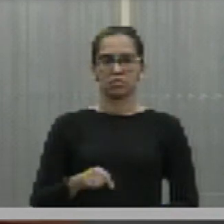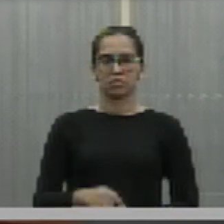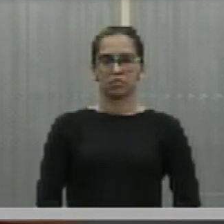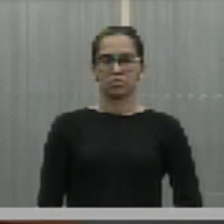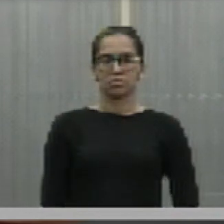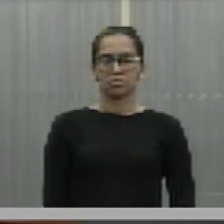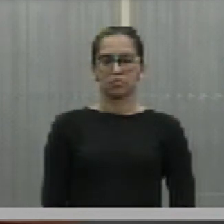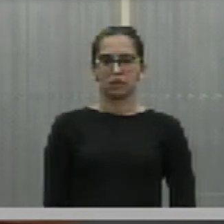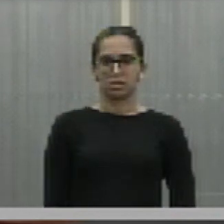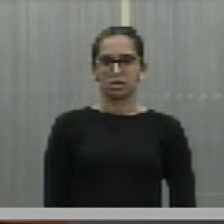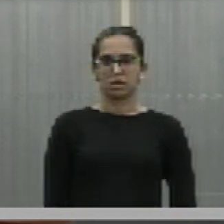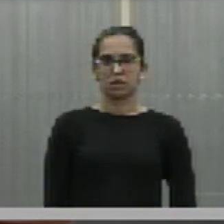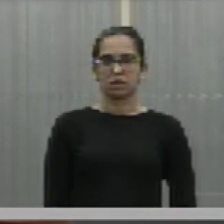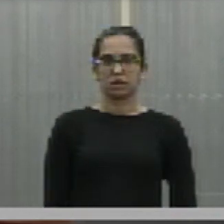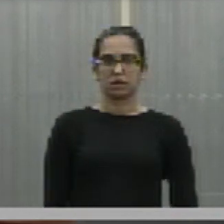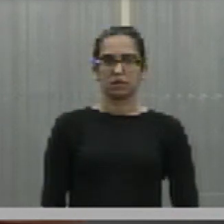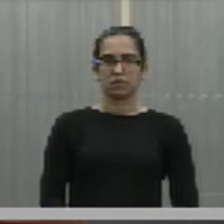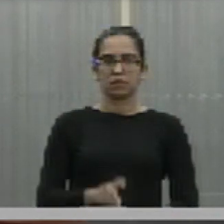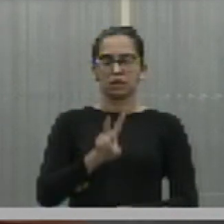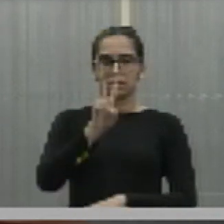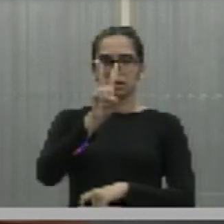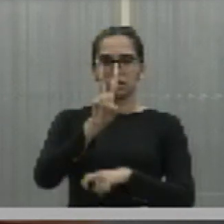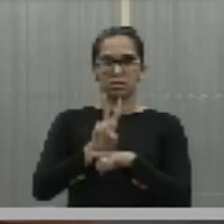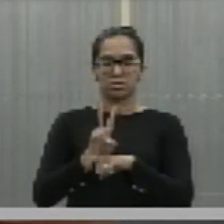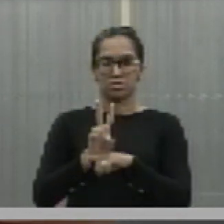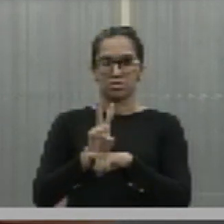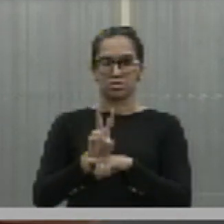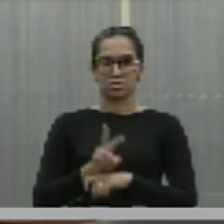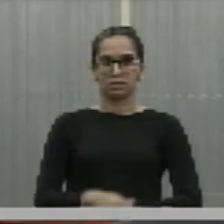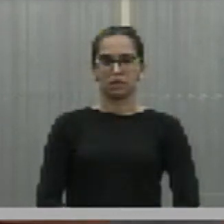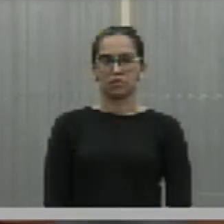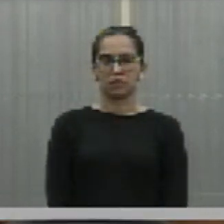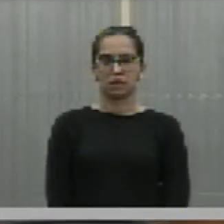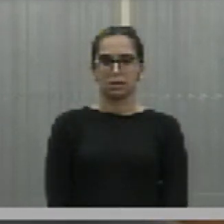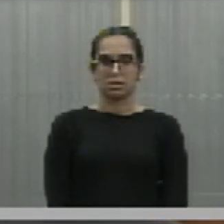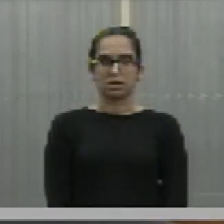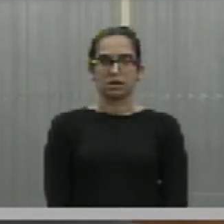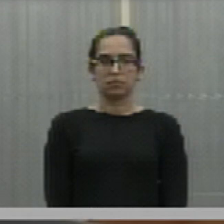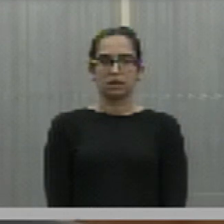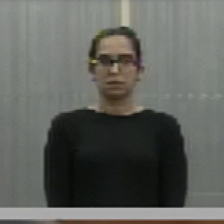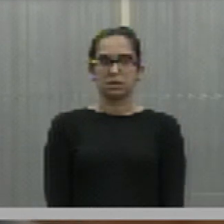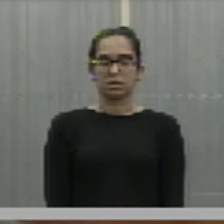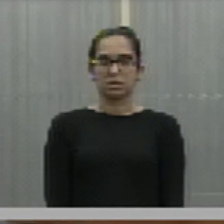Deputado Doutor Vinícius. Ausente.